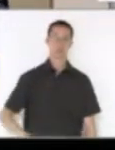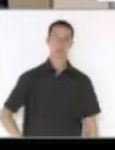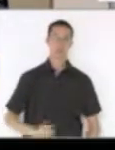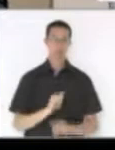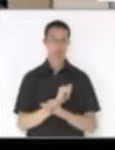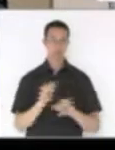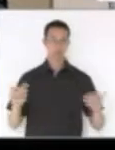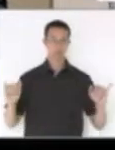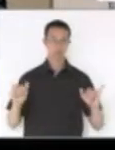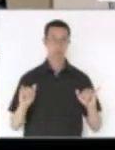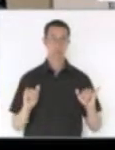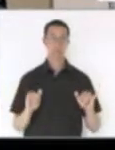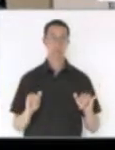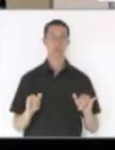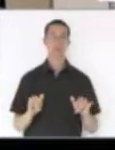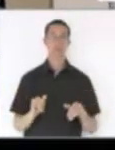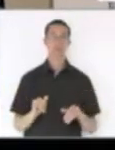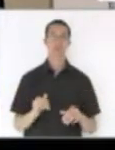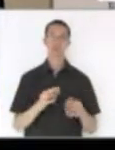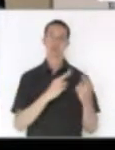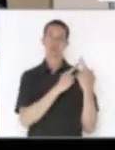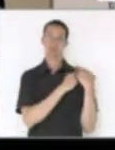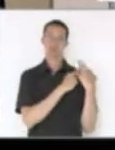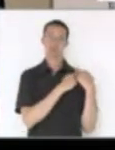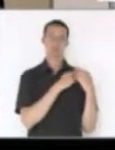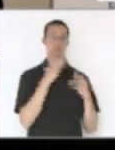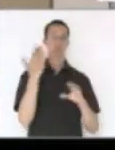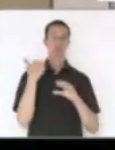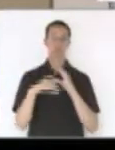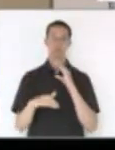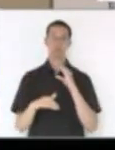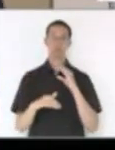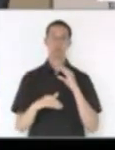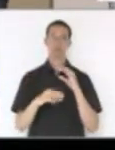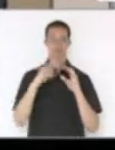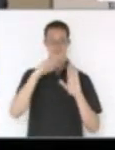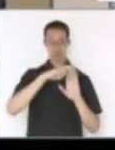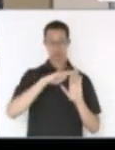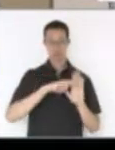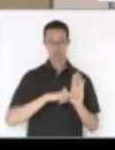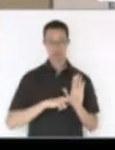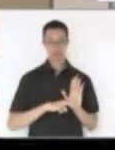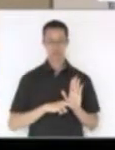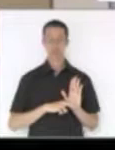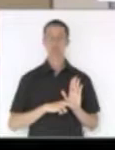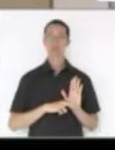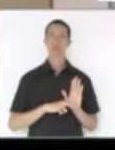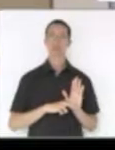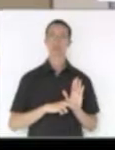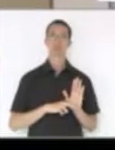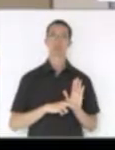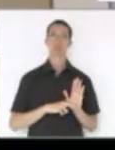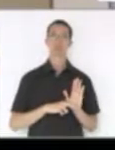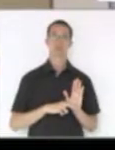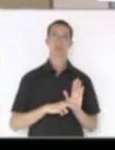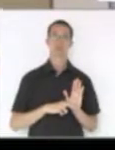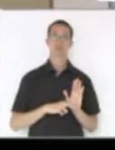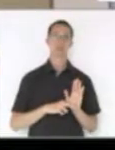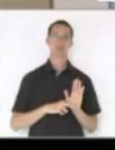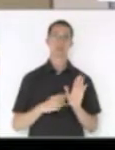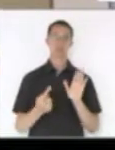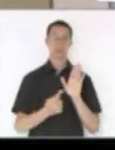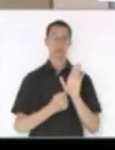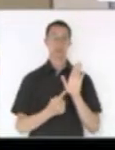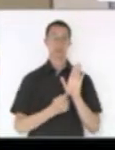comunica que encaminhará aos destinatários, conforme determina o regimento interno, digo, as seguintes